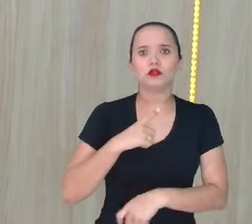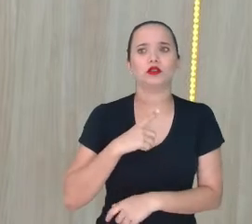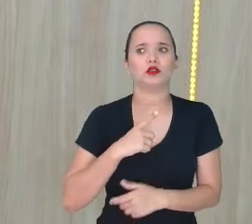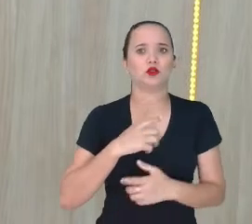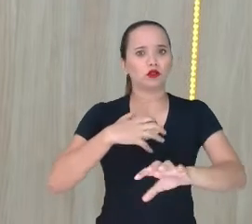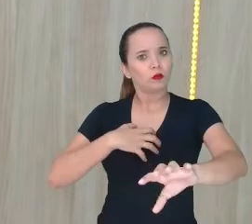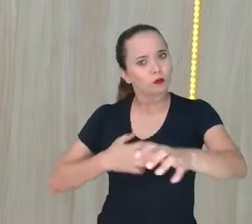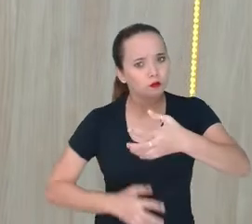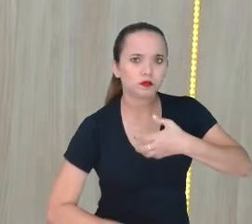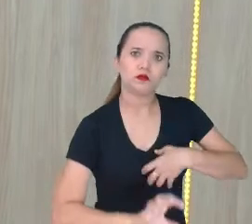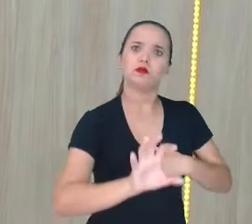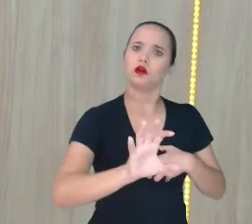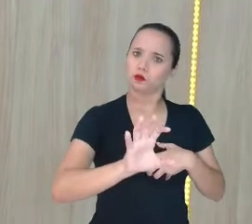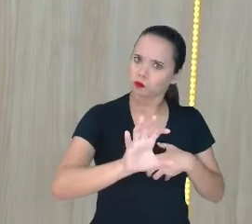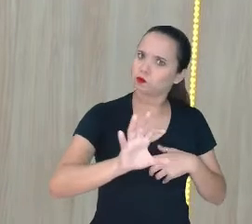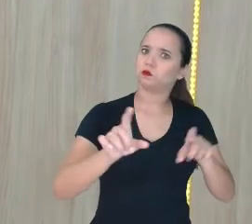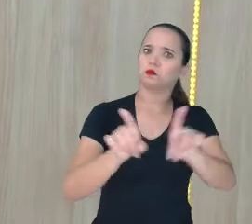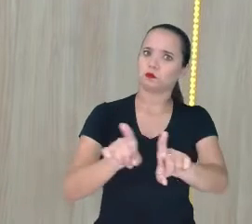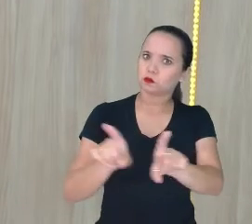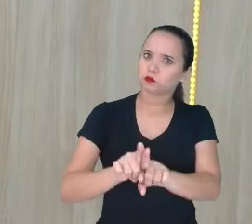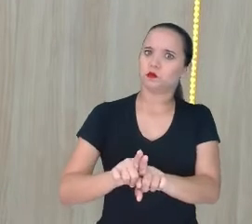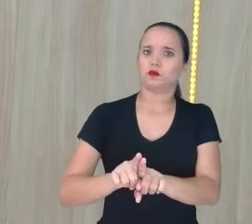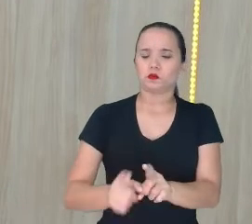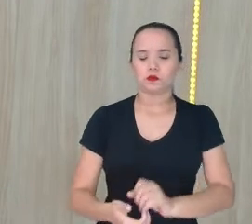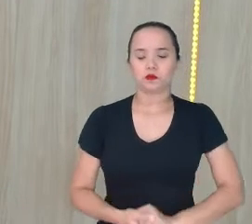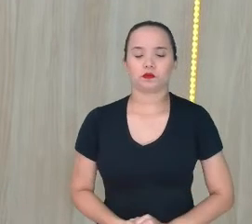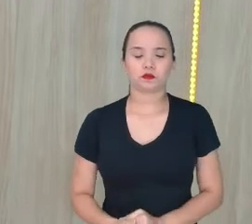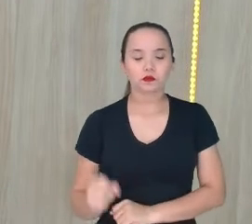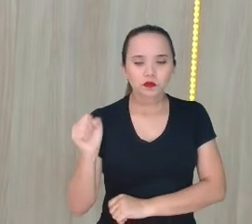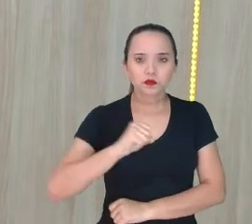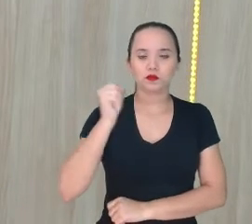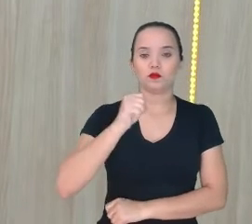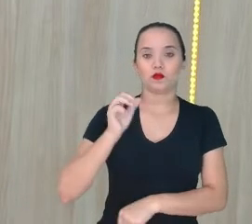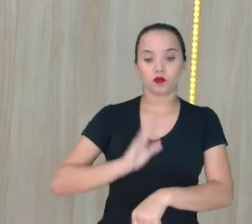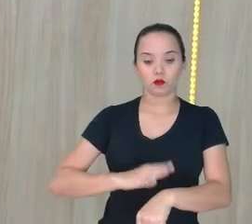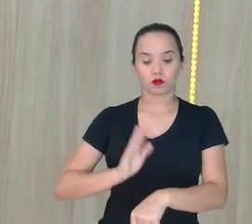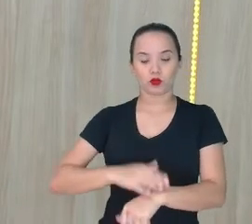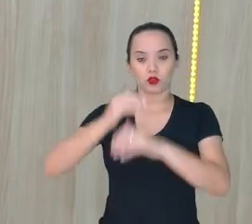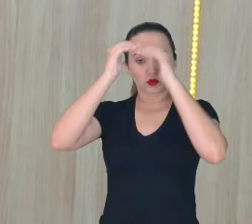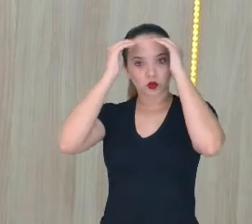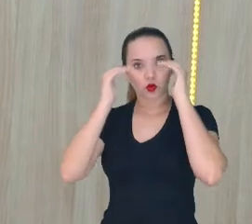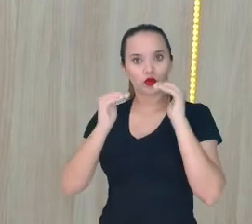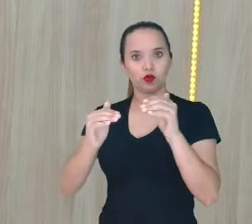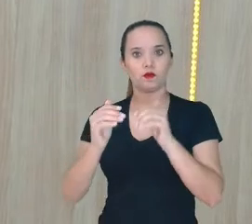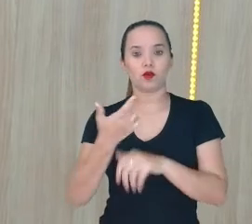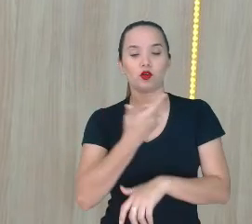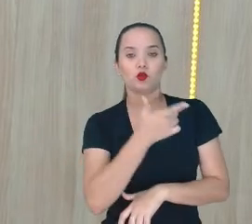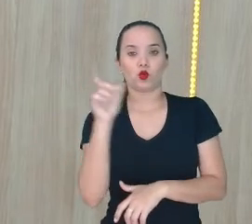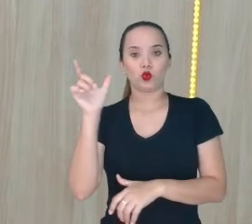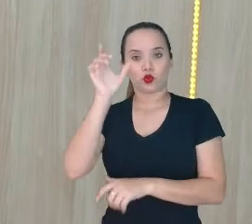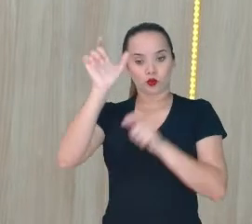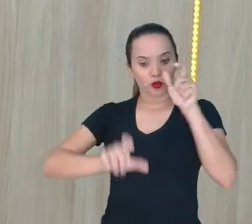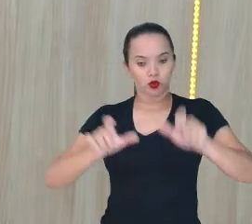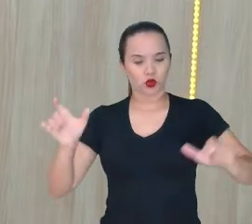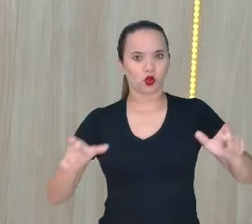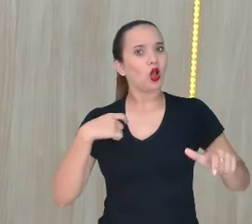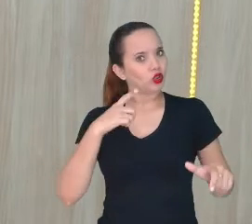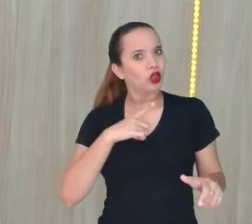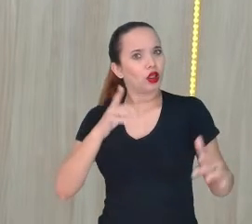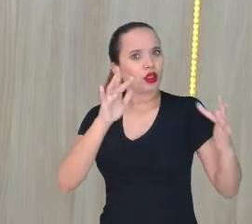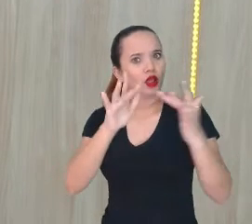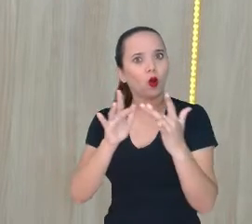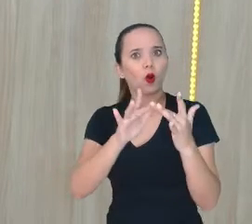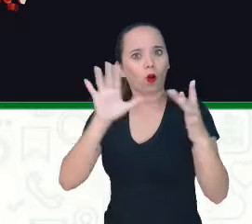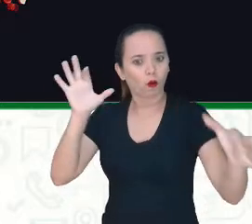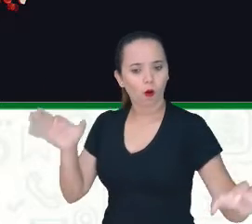Da empatia Com o próximo Quando a gente Coloca o respeito Na frente A gente também Se sente conectado Com o outro É uma